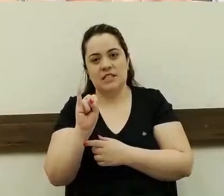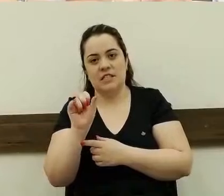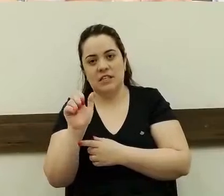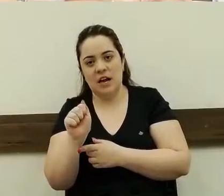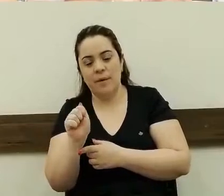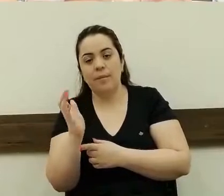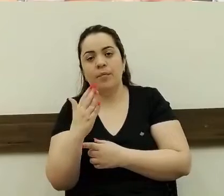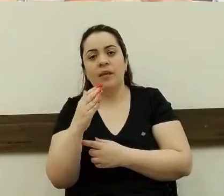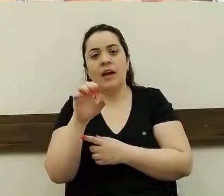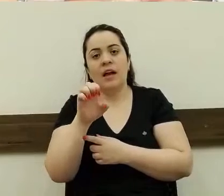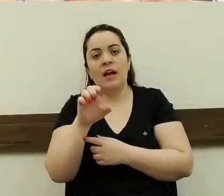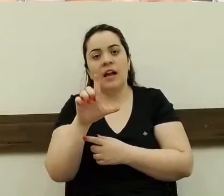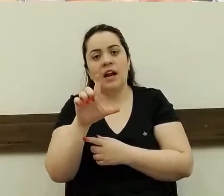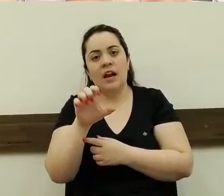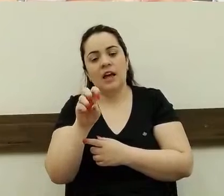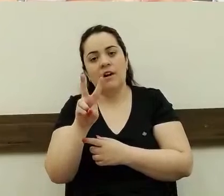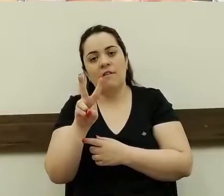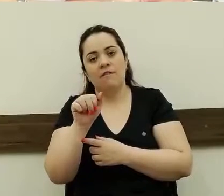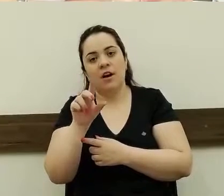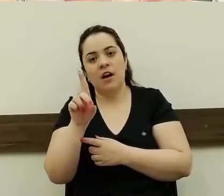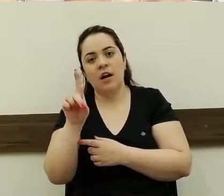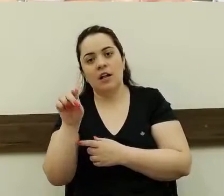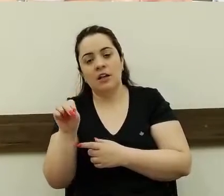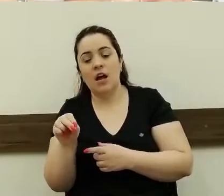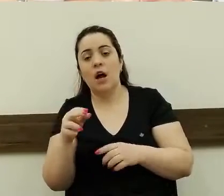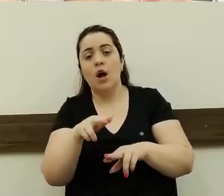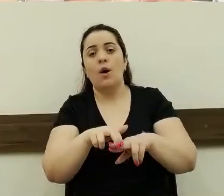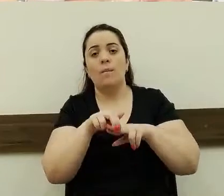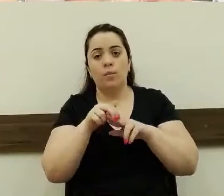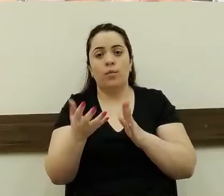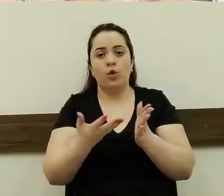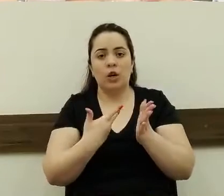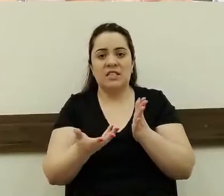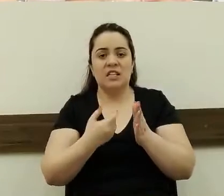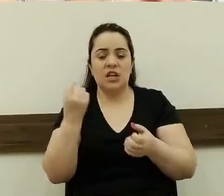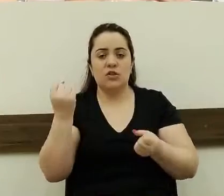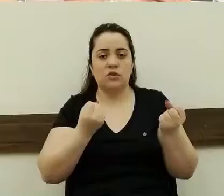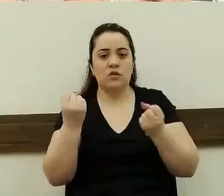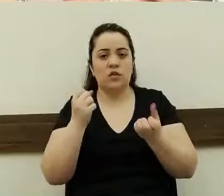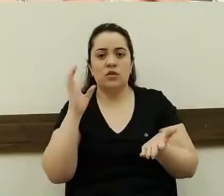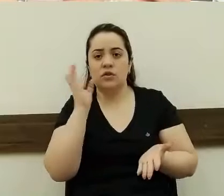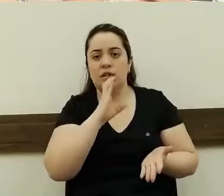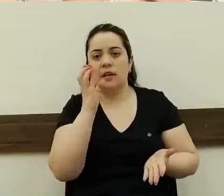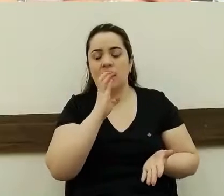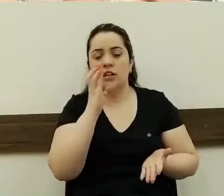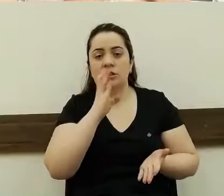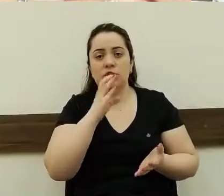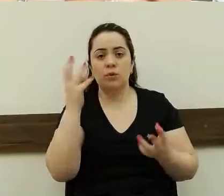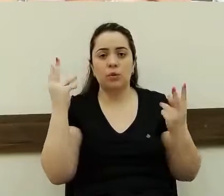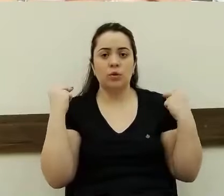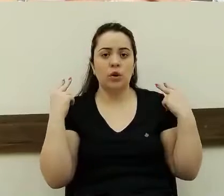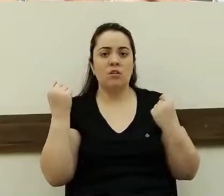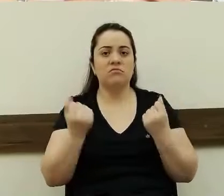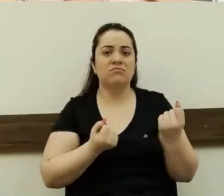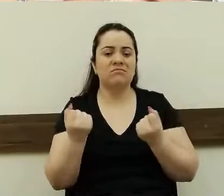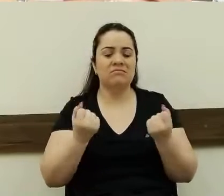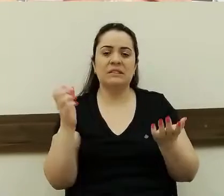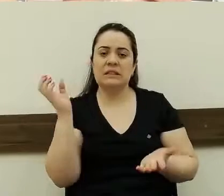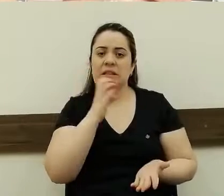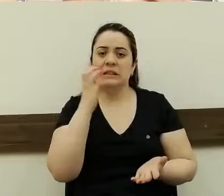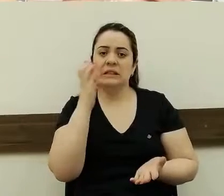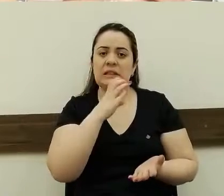por excesso de velocidade mesmo, os motoristas passam ali em muita velocidade e há muita criança